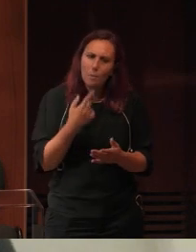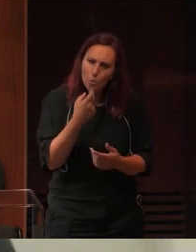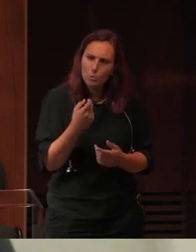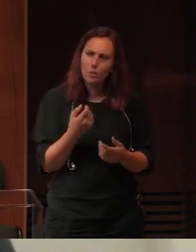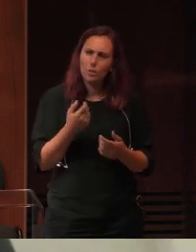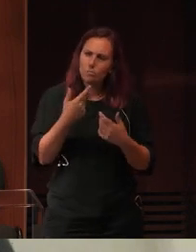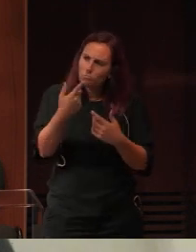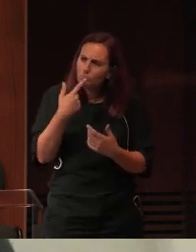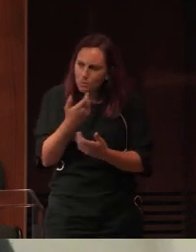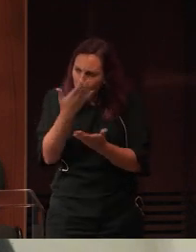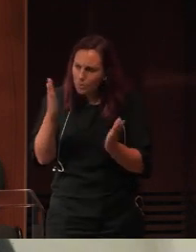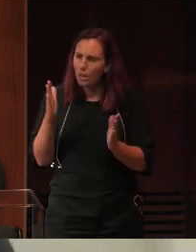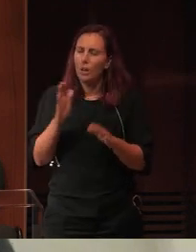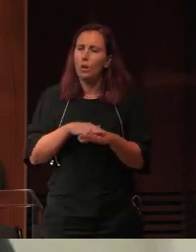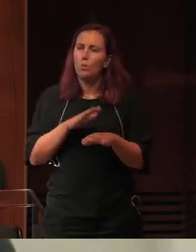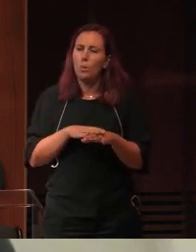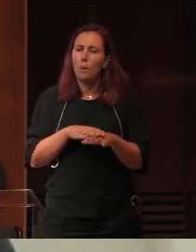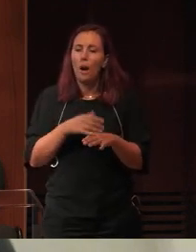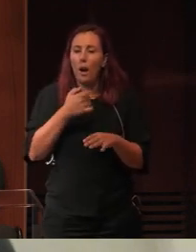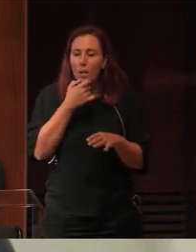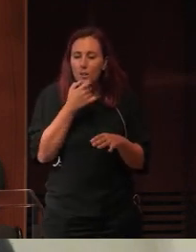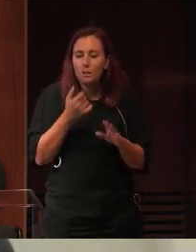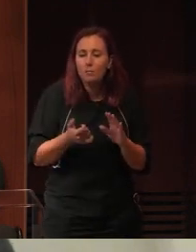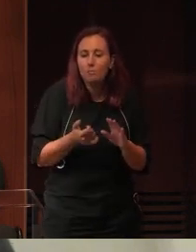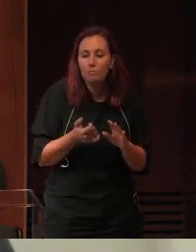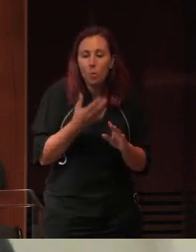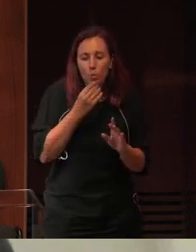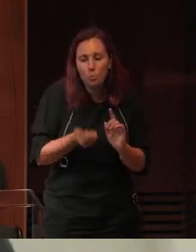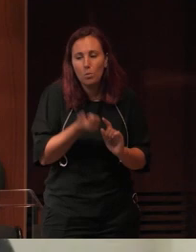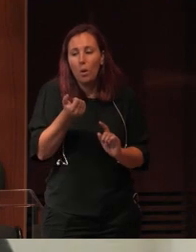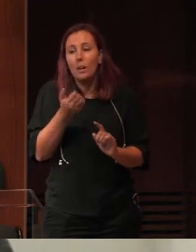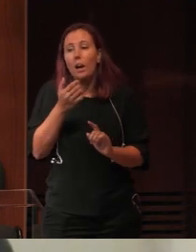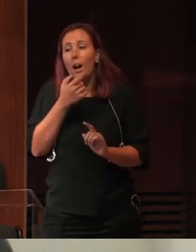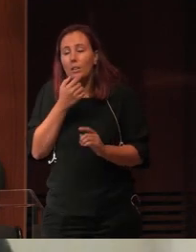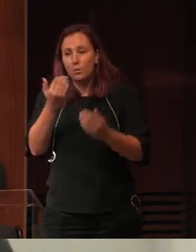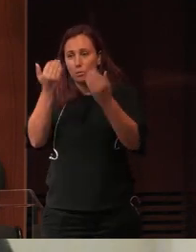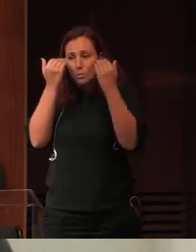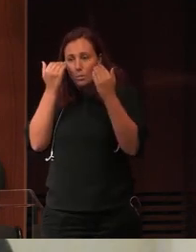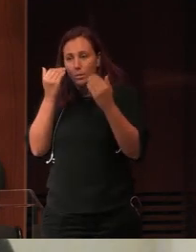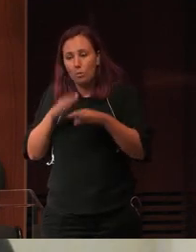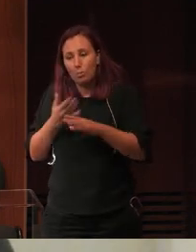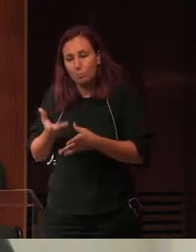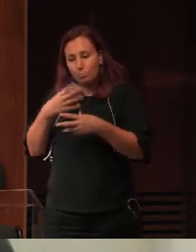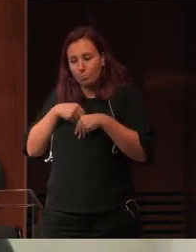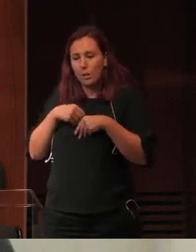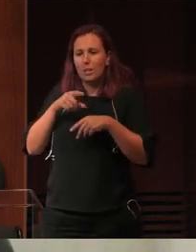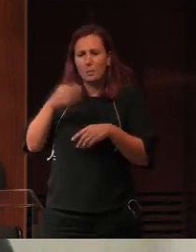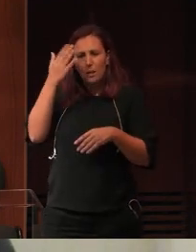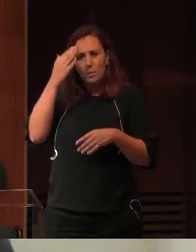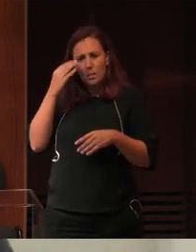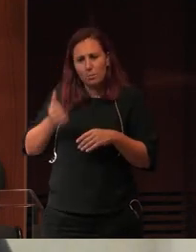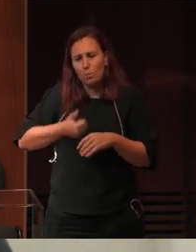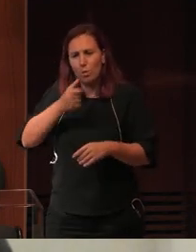a máquina será tanto melhor como fonte de conhecimento quanto melhor for a nossa capacidade. Por um lado